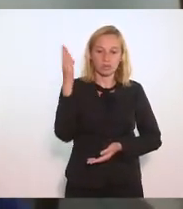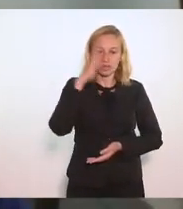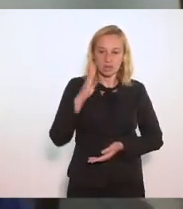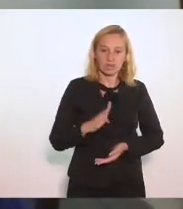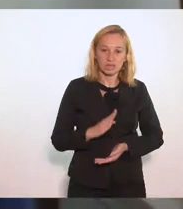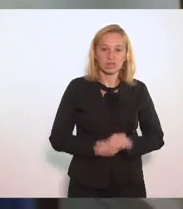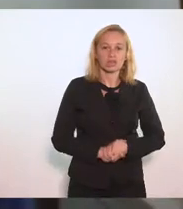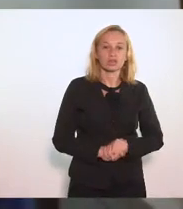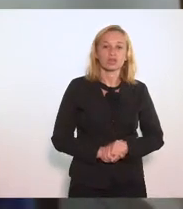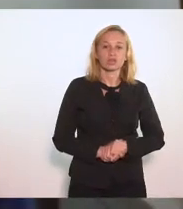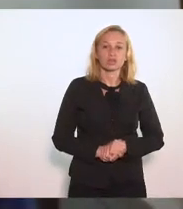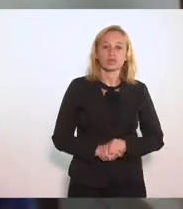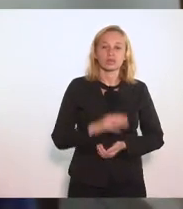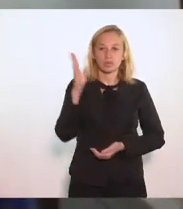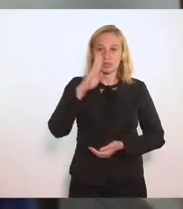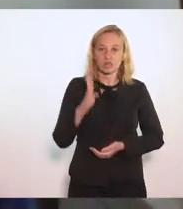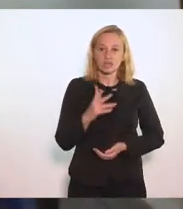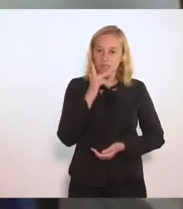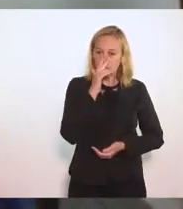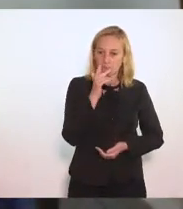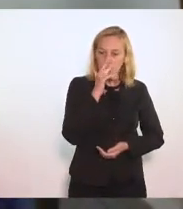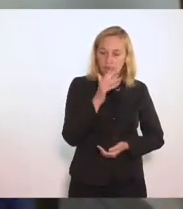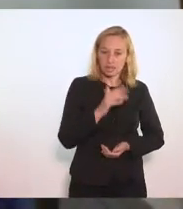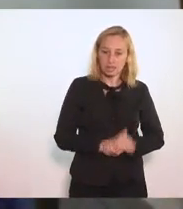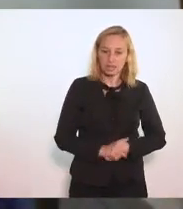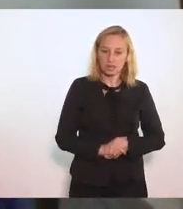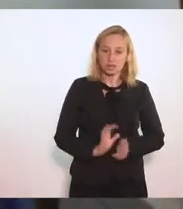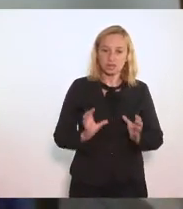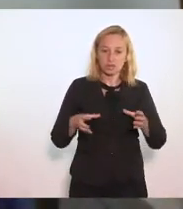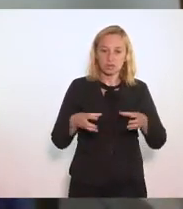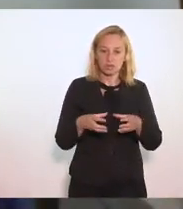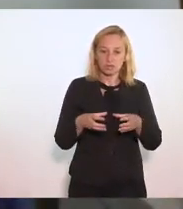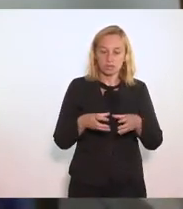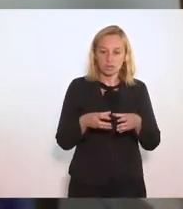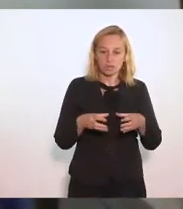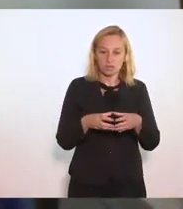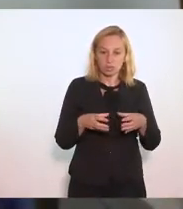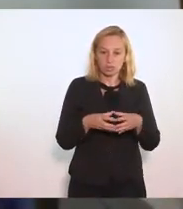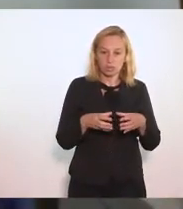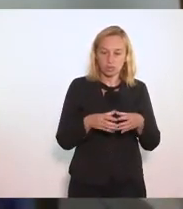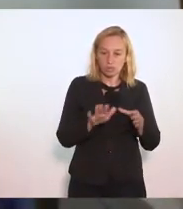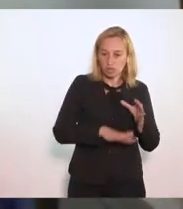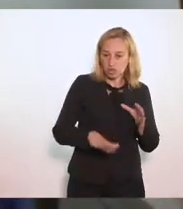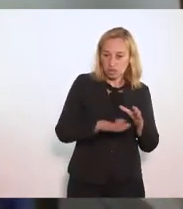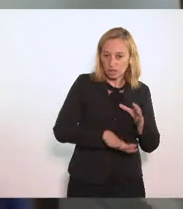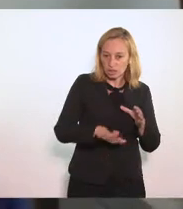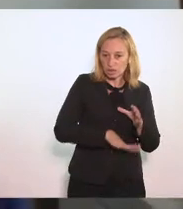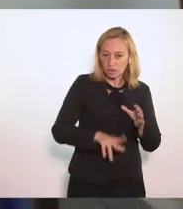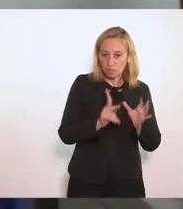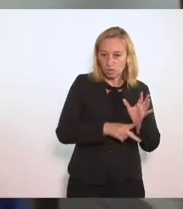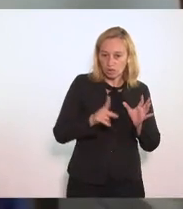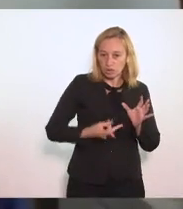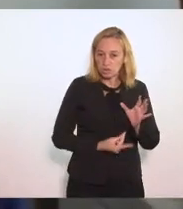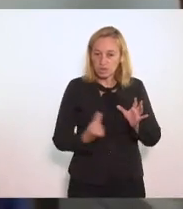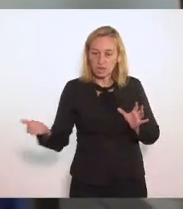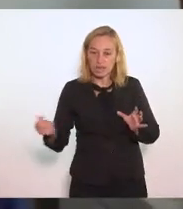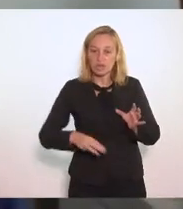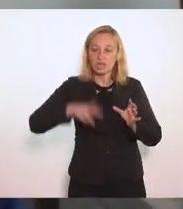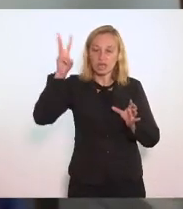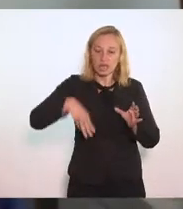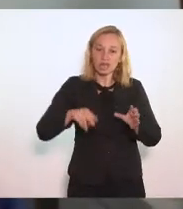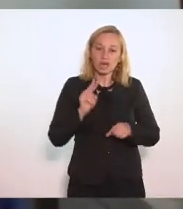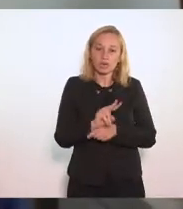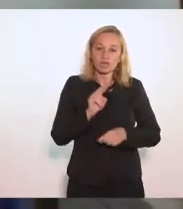O Brasil Parece Uma classe De educação Invantil Onde o professor Saiu E quem ficou